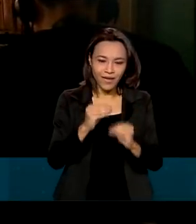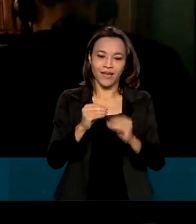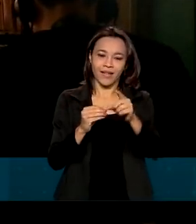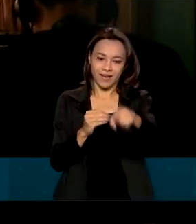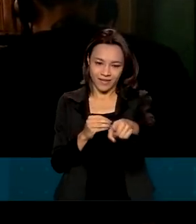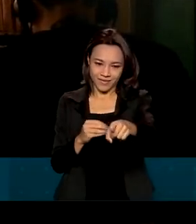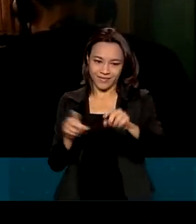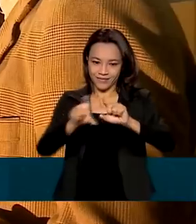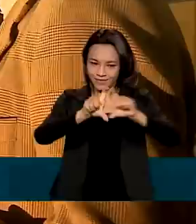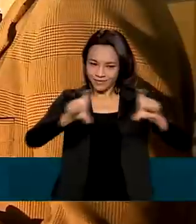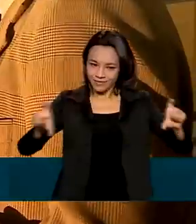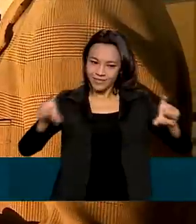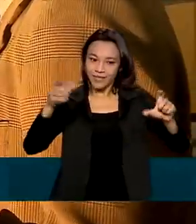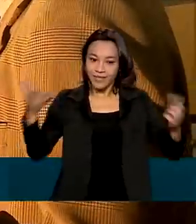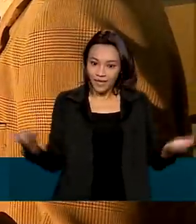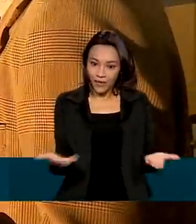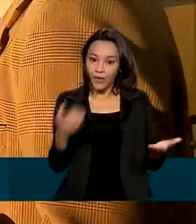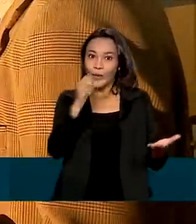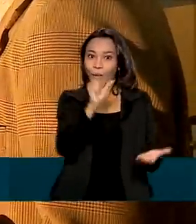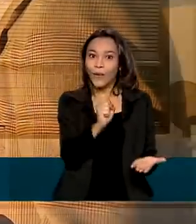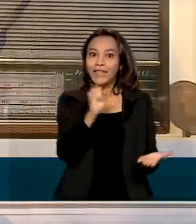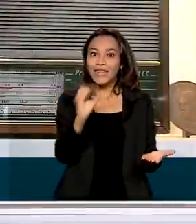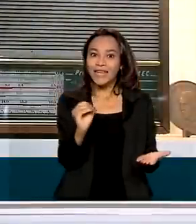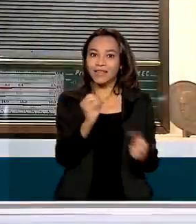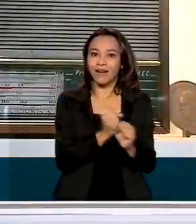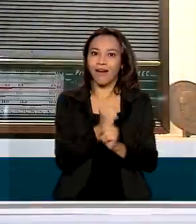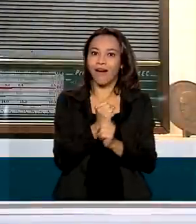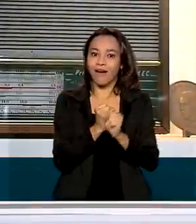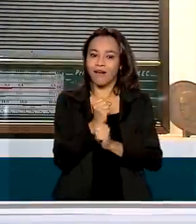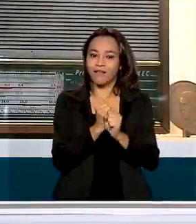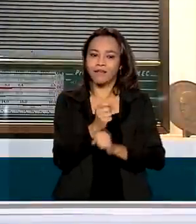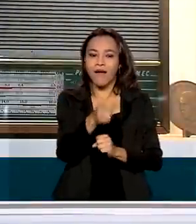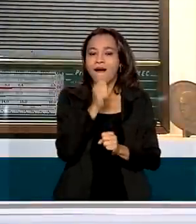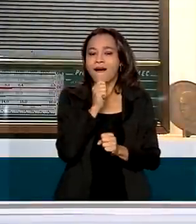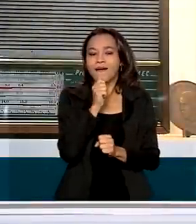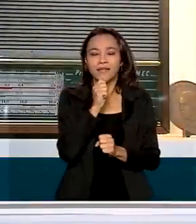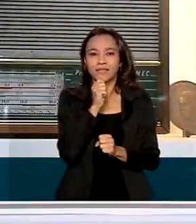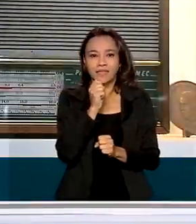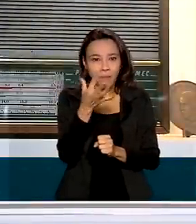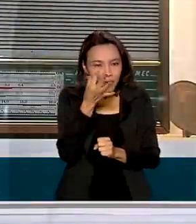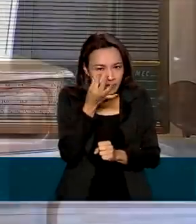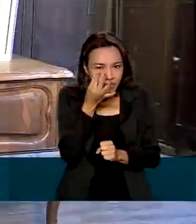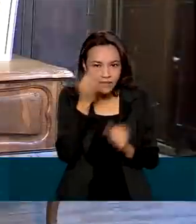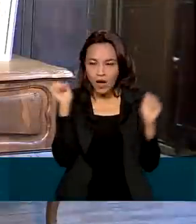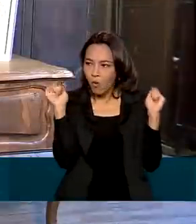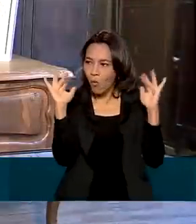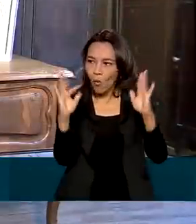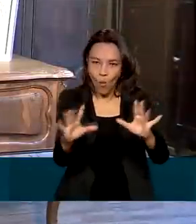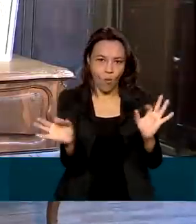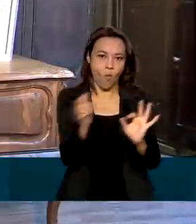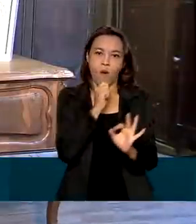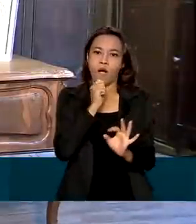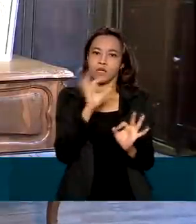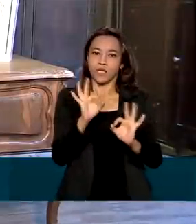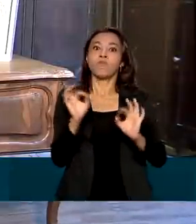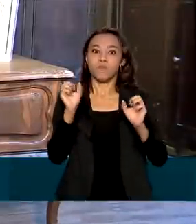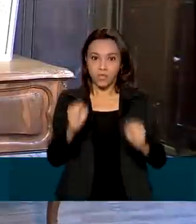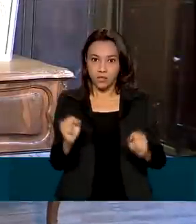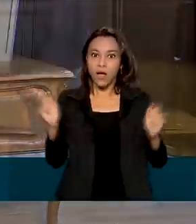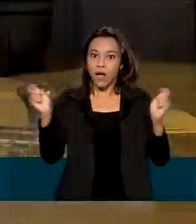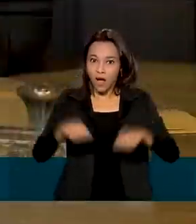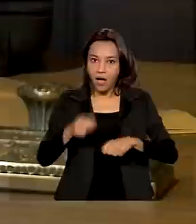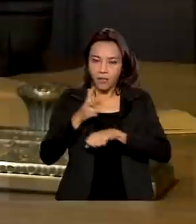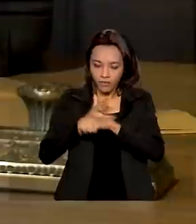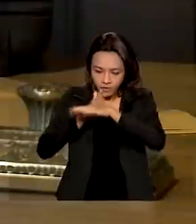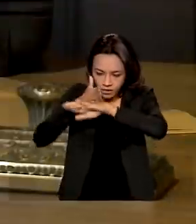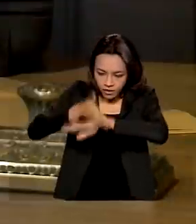Felicidade, que está completando 80 anos. Ainda não há previsão de visitas presenciais, mas o acervo virtual vai ser